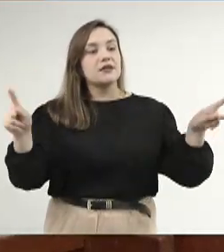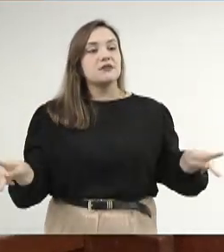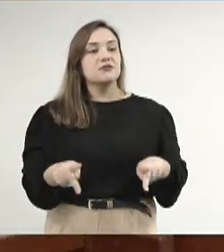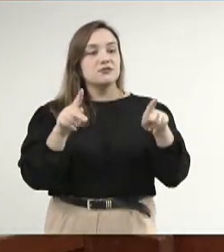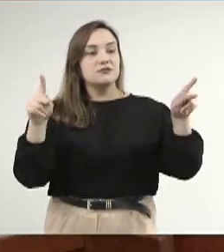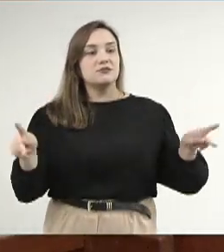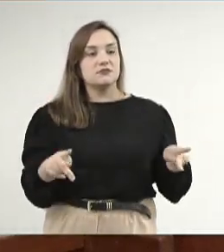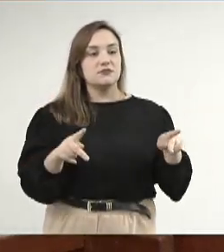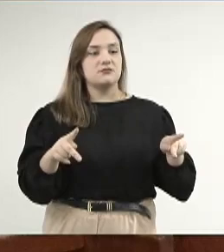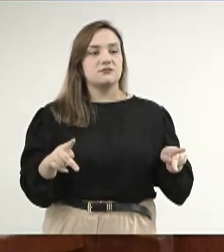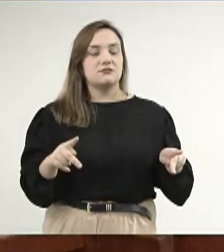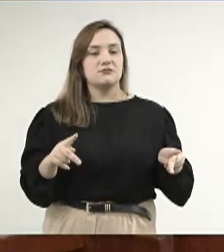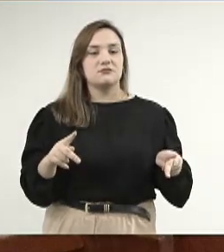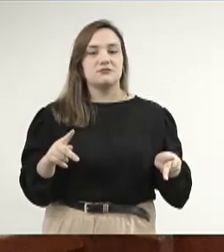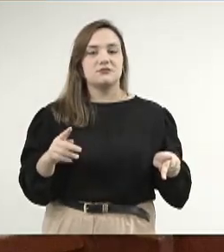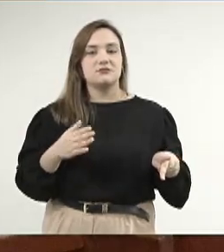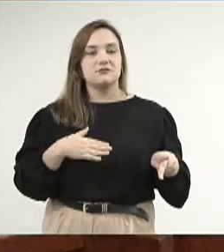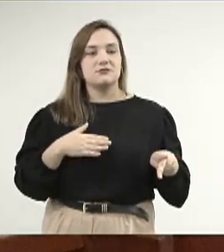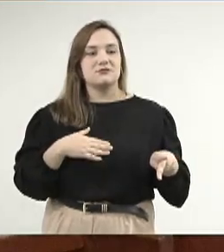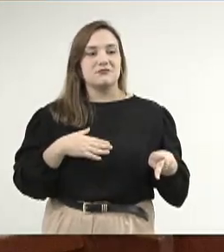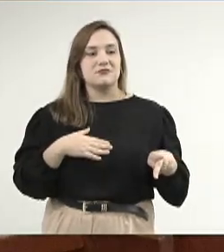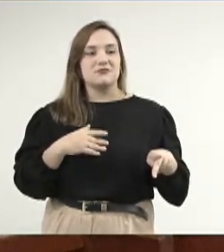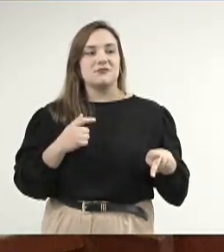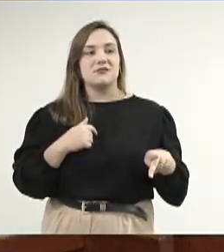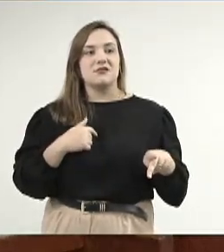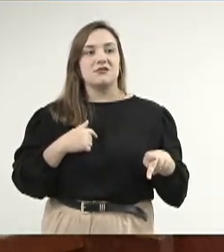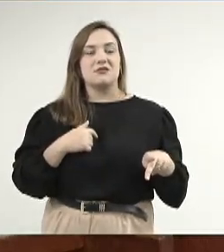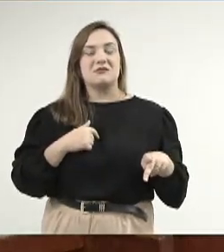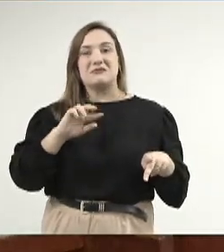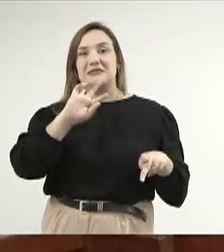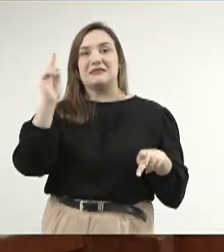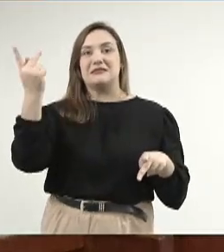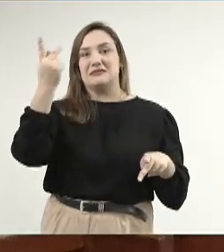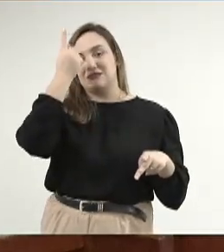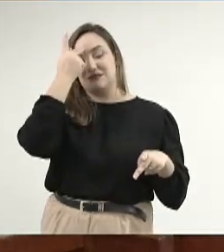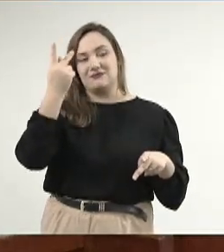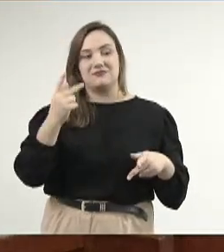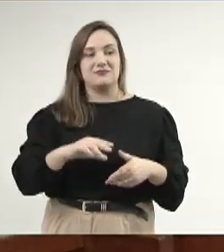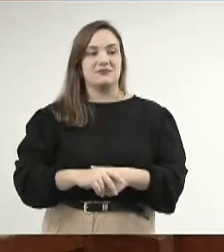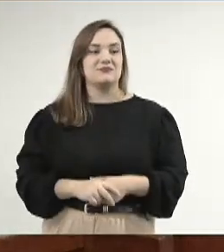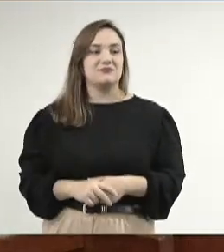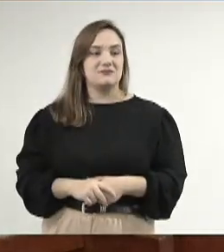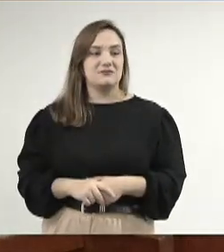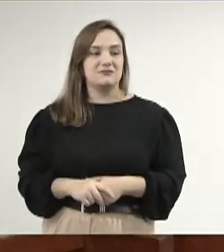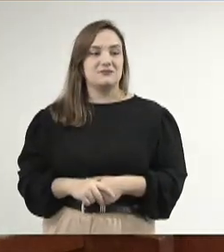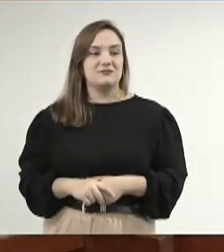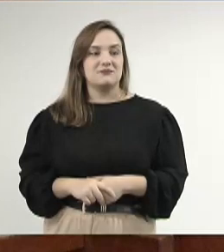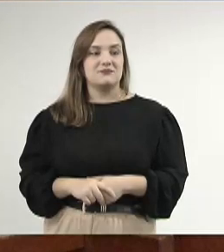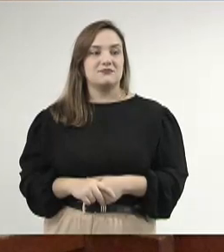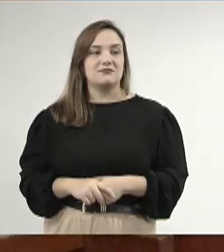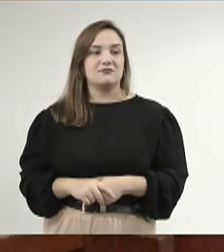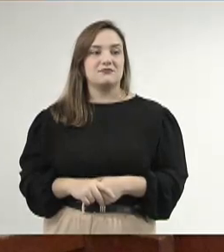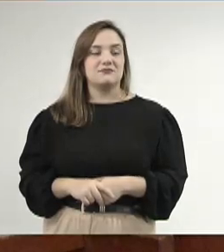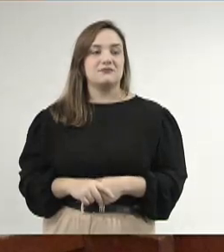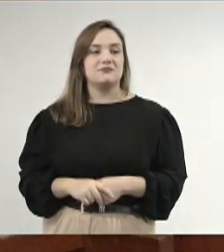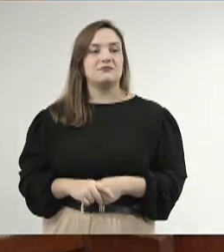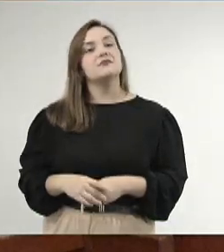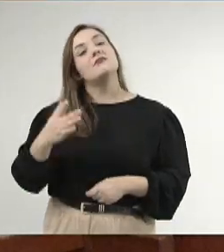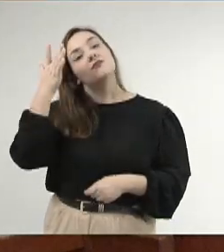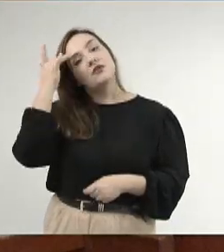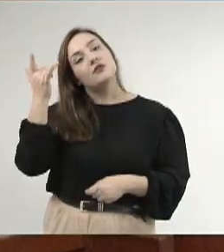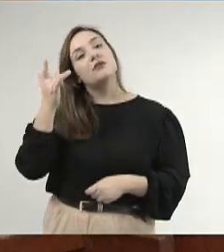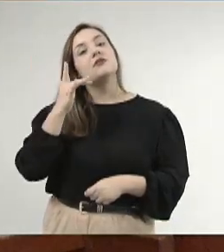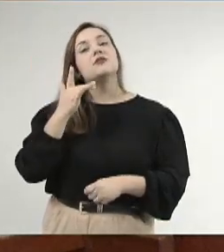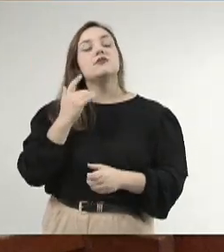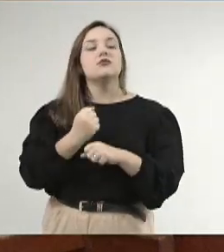Houve um equívoco aí, não da minha assessoria, mas por parte deste que vos fala, e eu vou deixar para ir amanhã de madrugada,